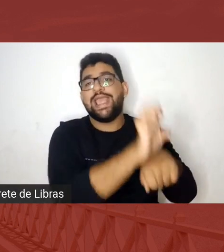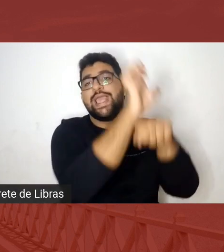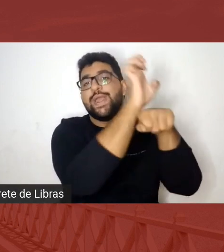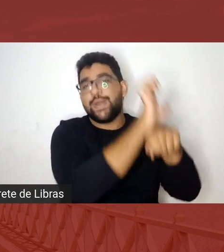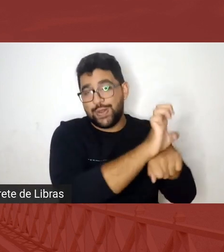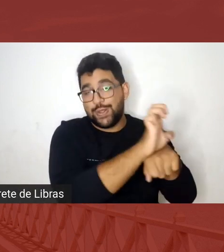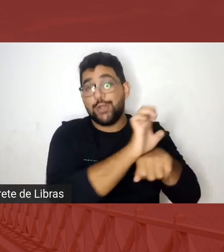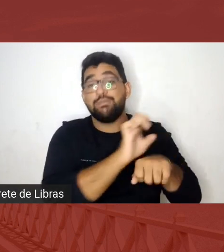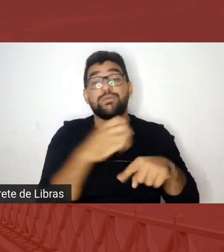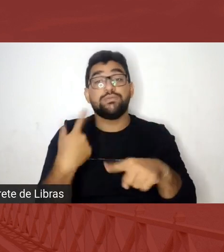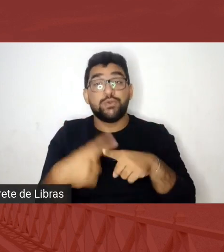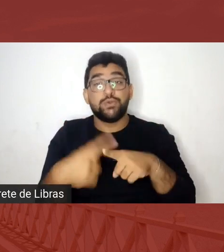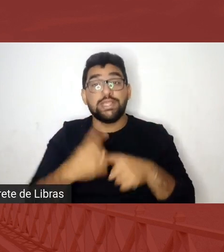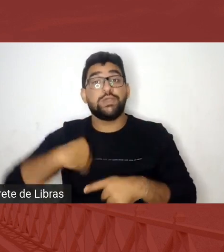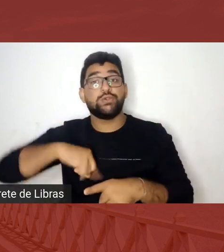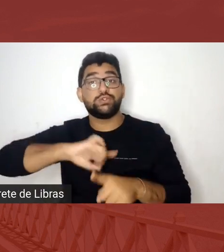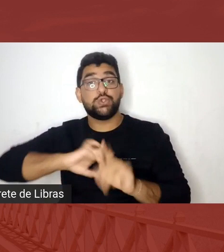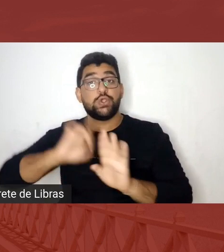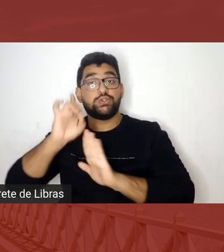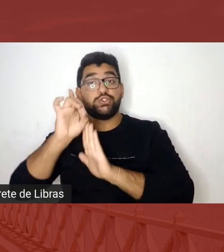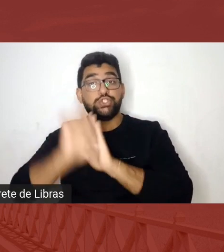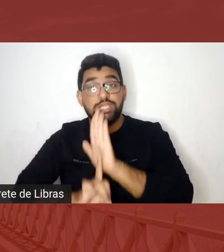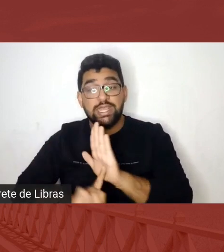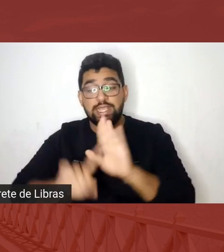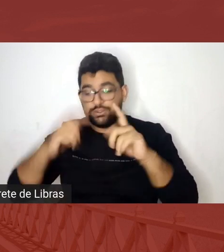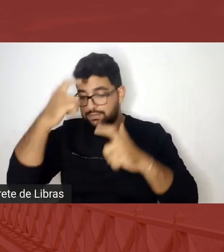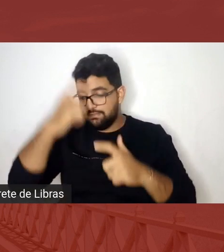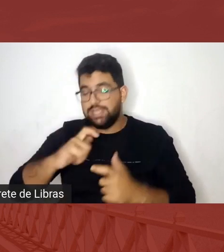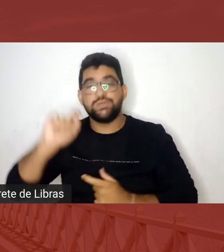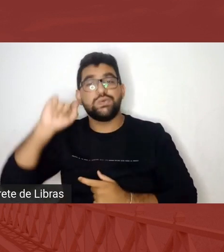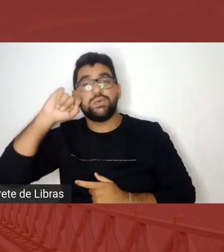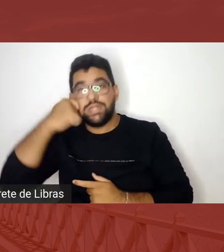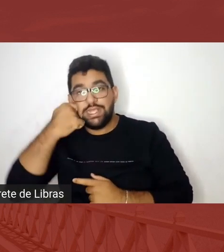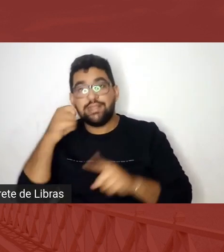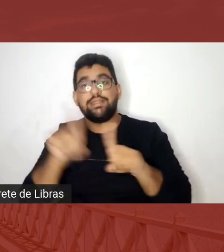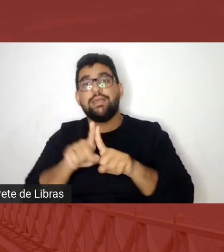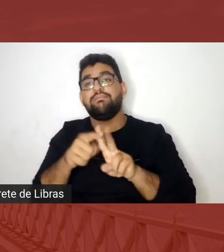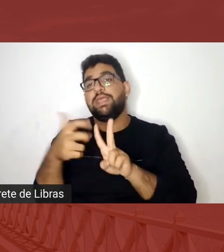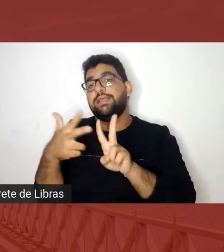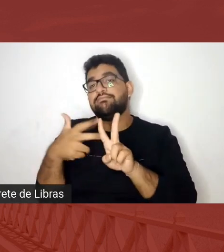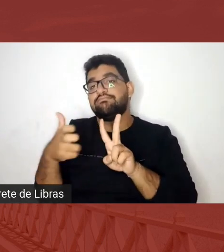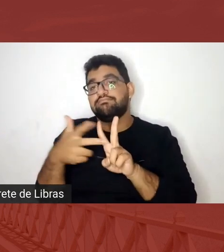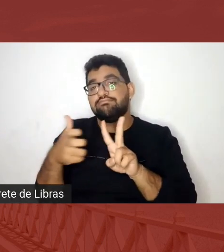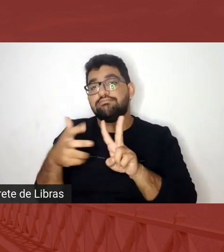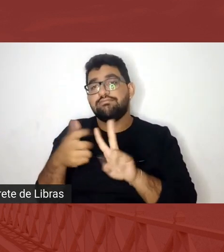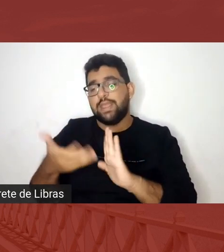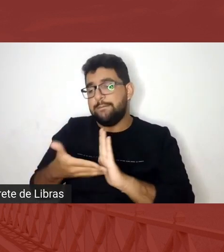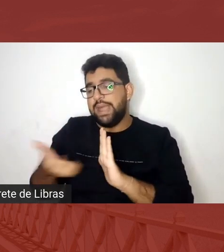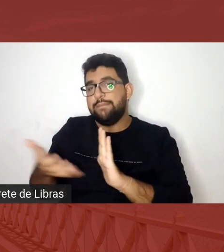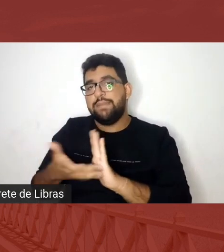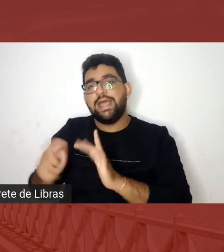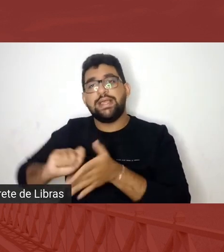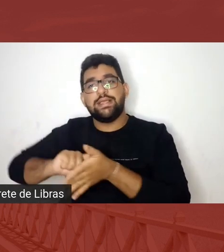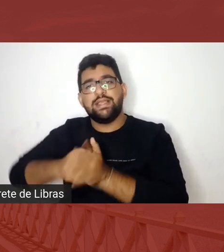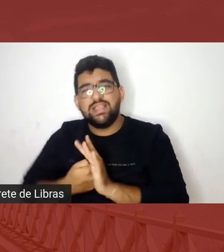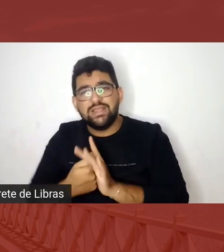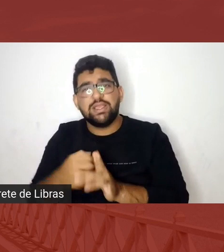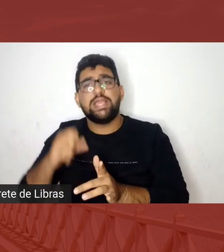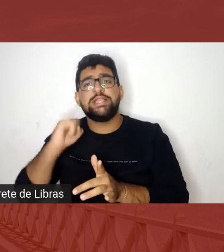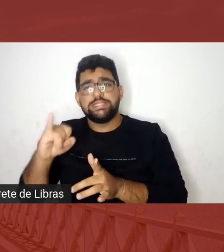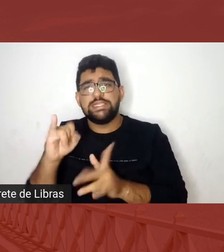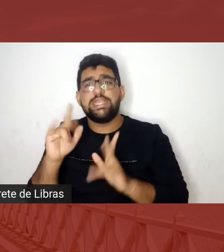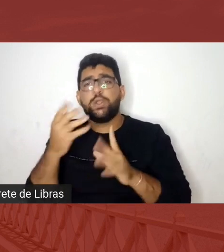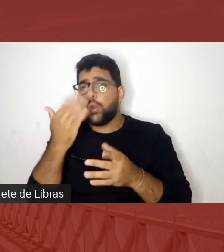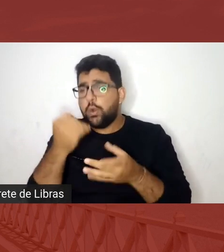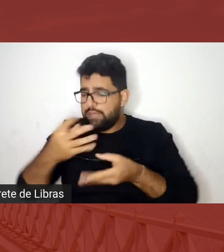porque os nossos direitos como pessoas pretas e indígenas foram alijados, então comer com as mãos como minha avó comia